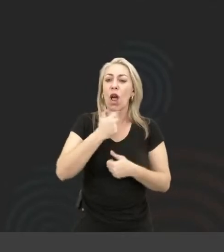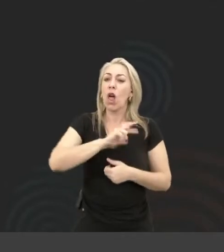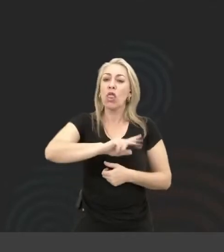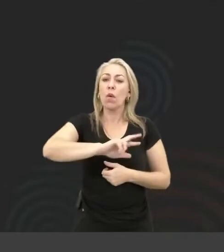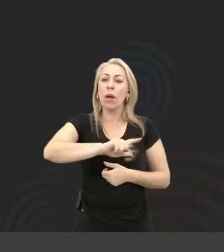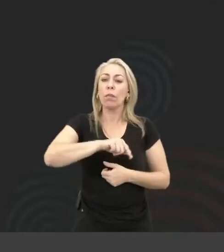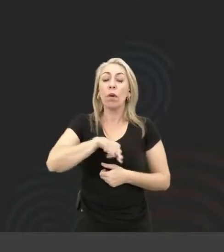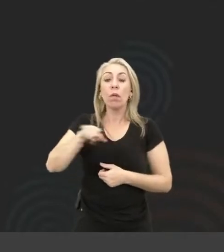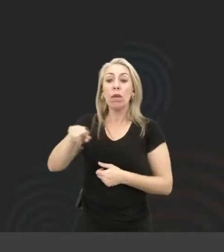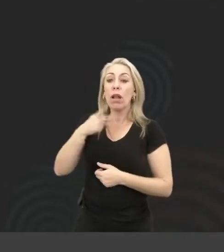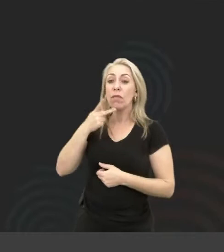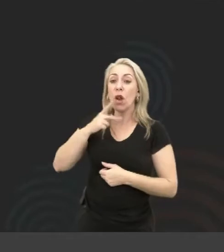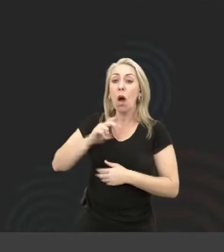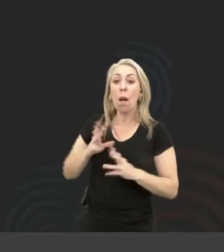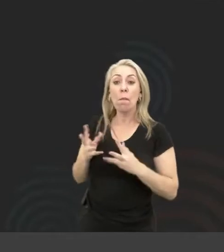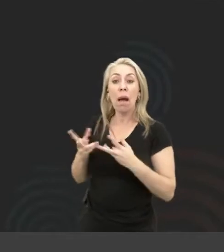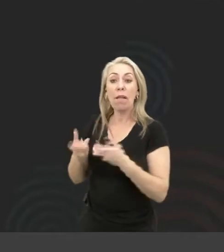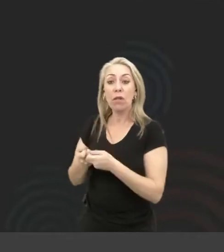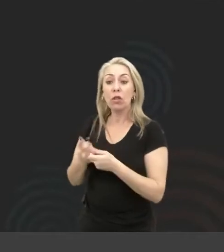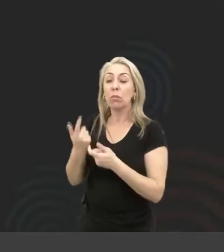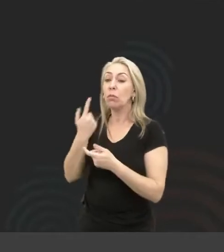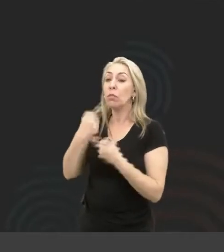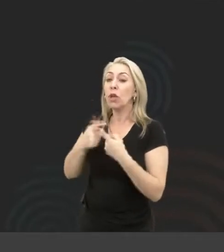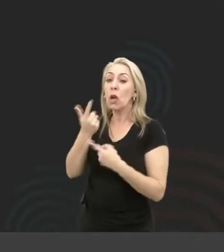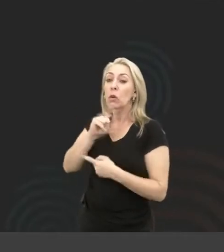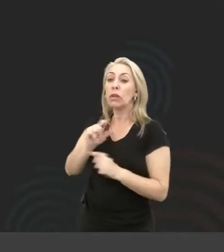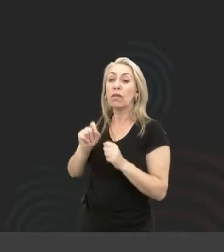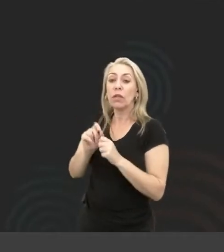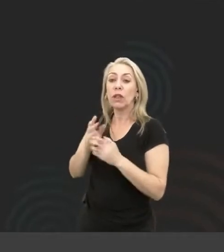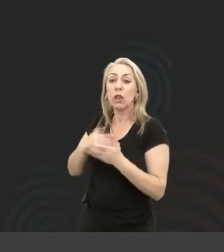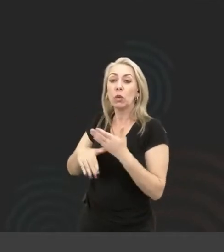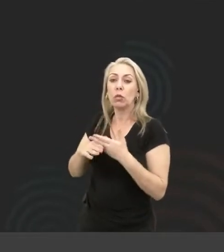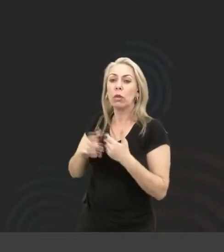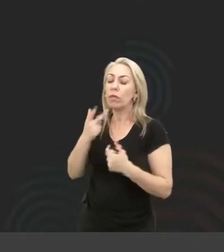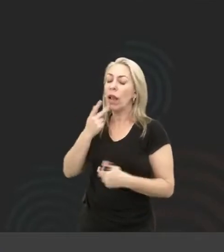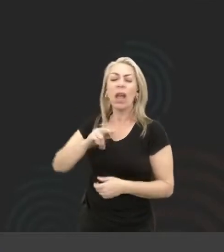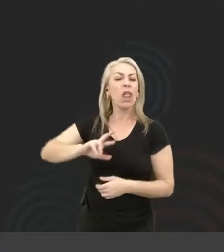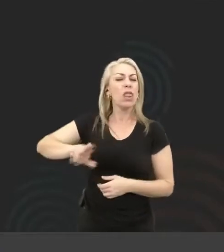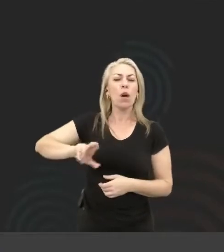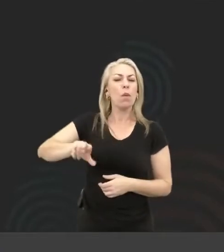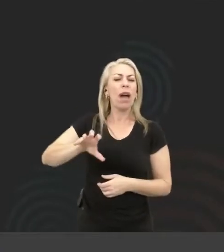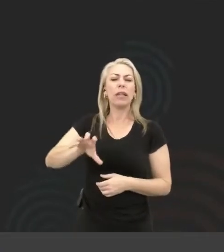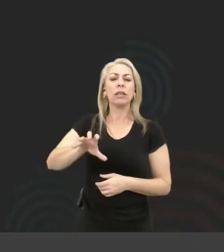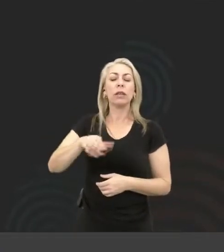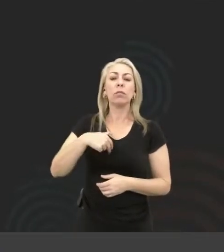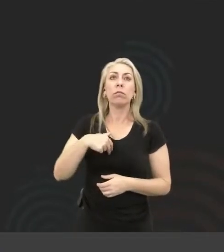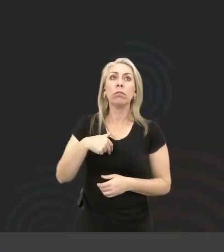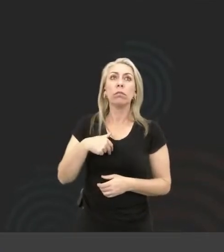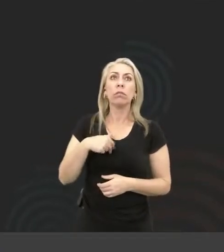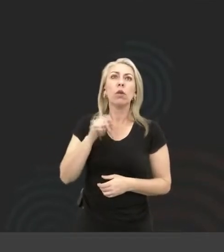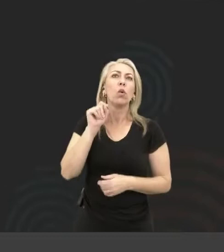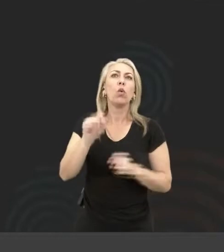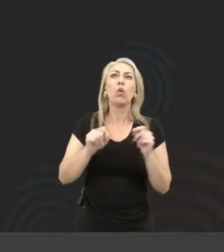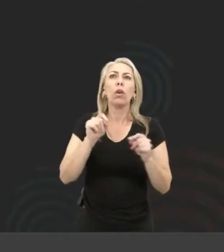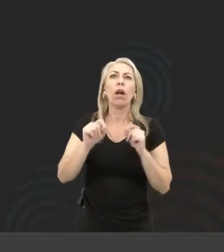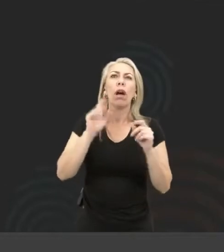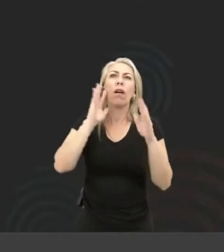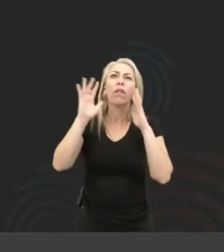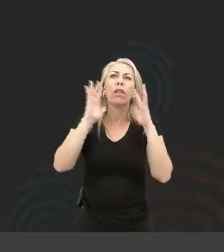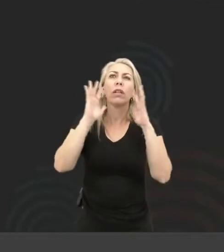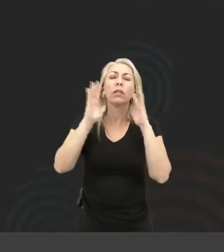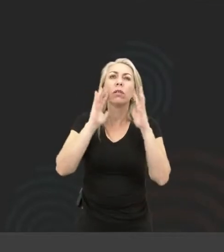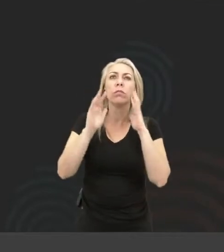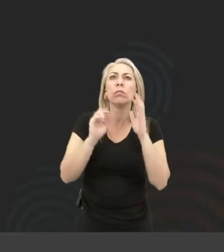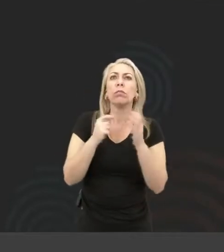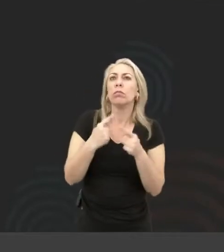porque eles conseguiam fazer tudo. Eu falei, então, mas não é assim. Isso, o que me trouxe para essa reflexão? Em 2019,